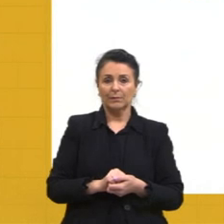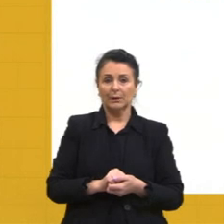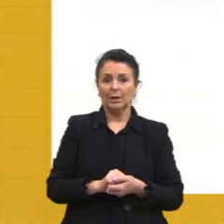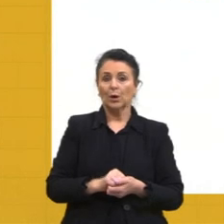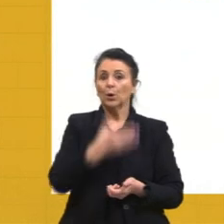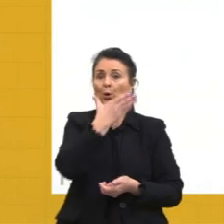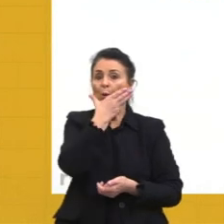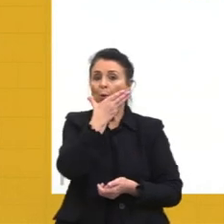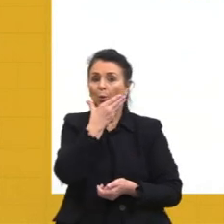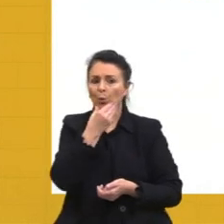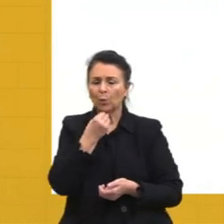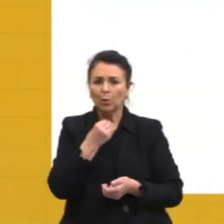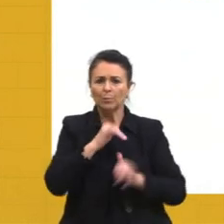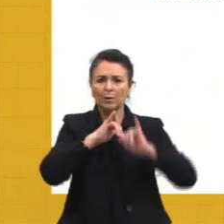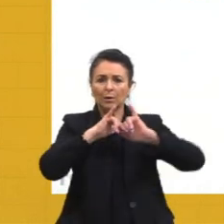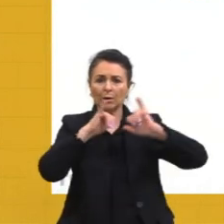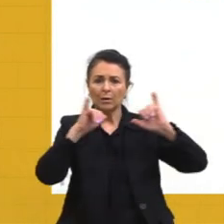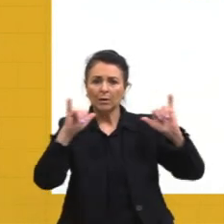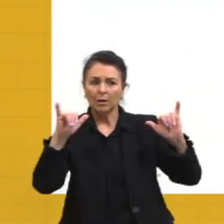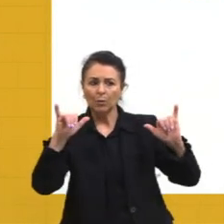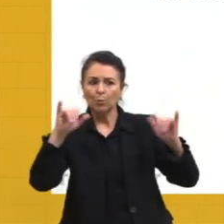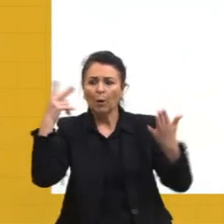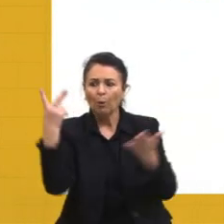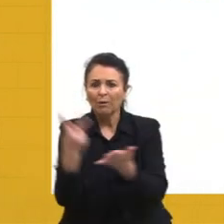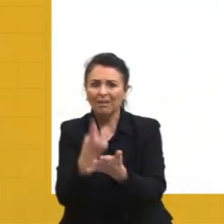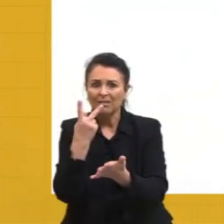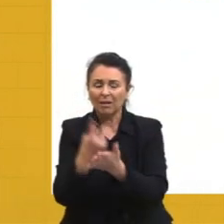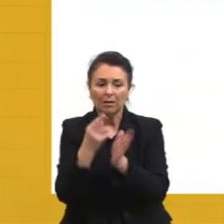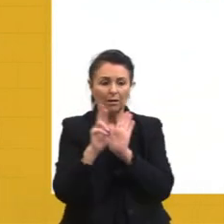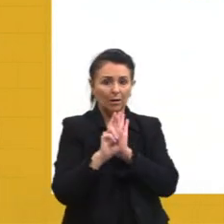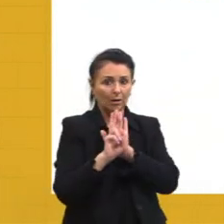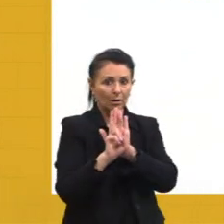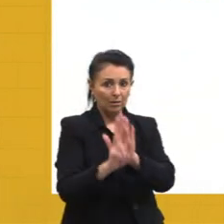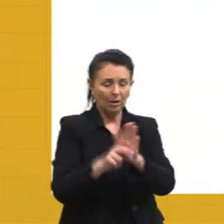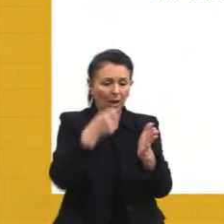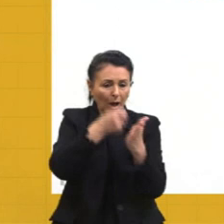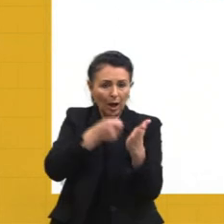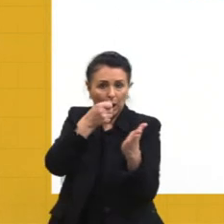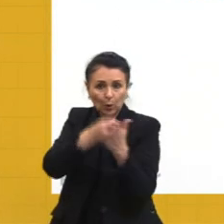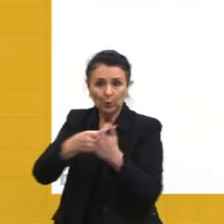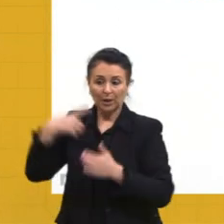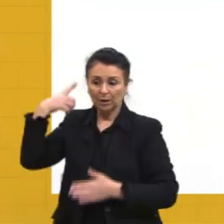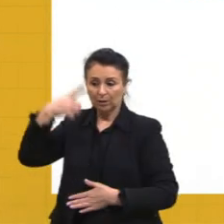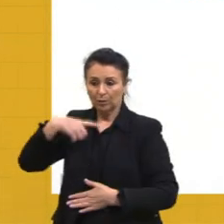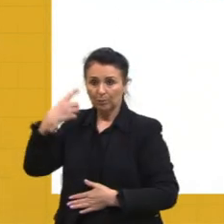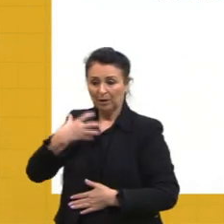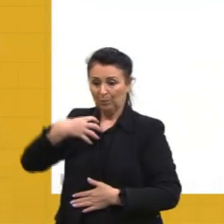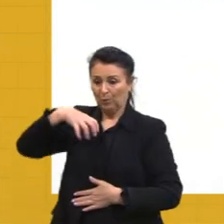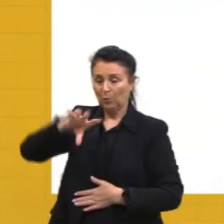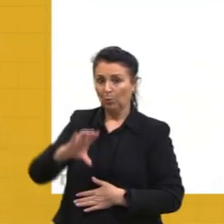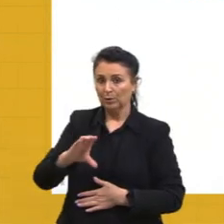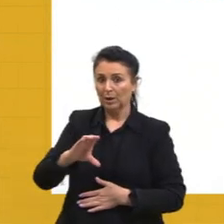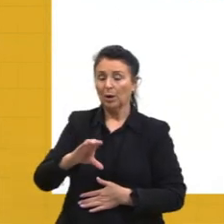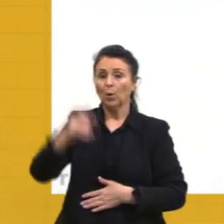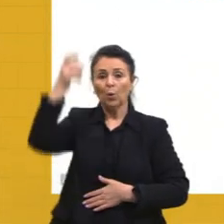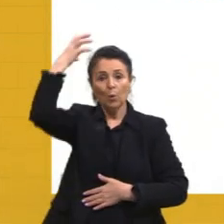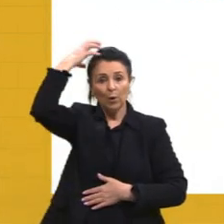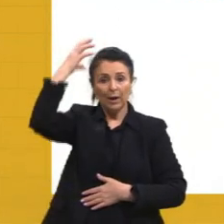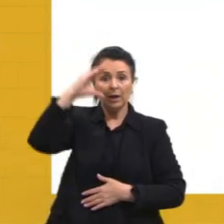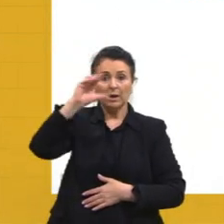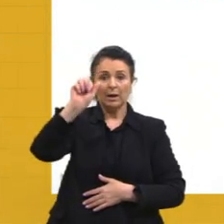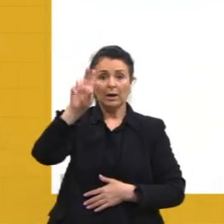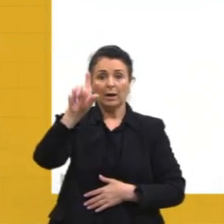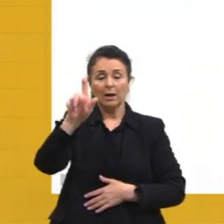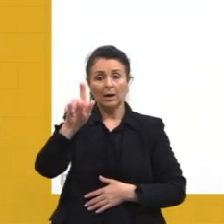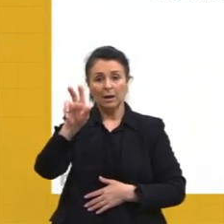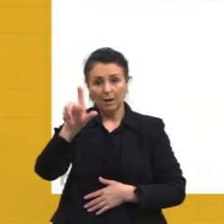Macaulay enfatizou o glorioso acontecimento representado pela luta do parlamento contra Carlos I em prol